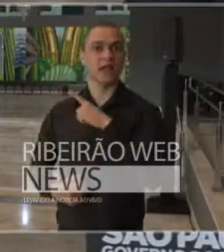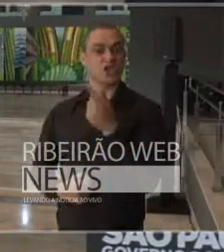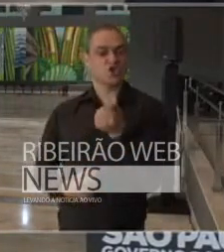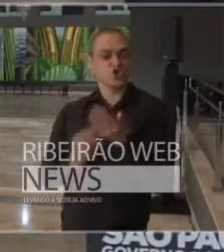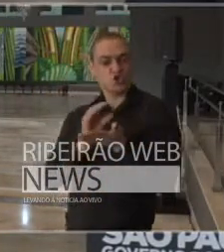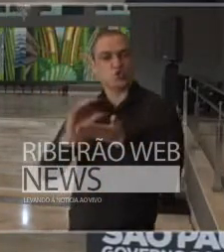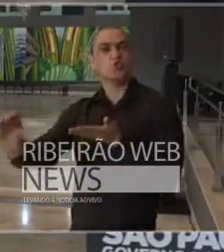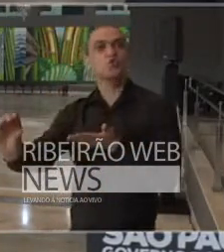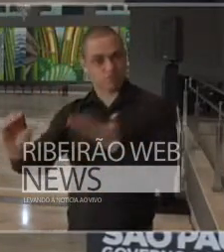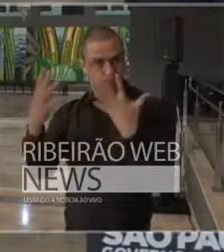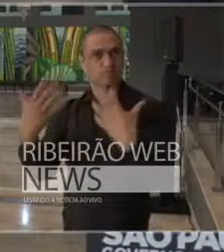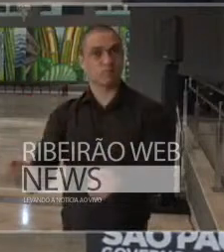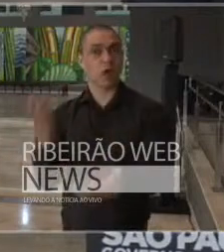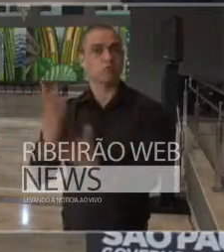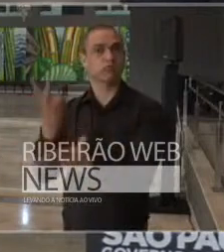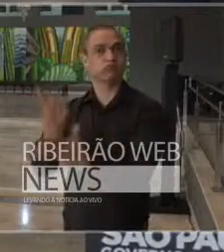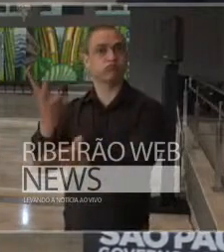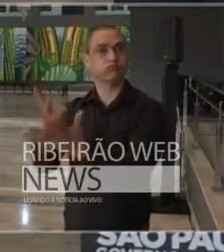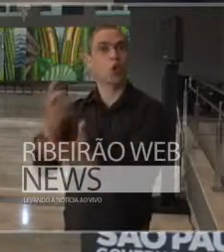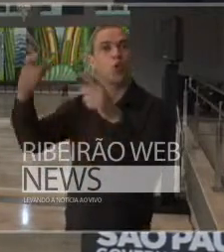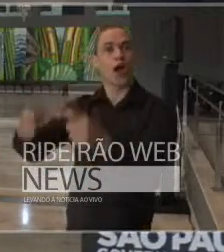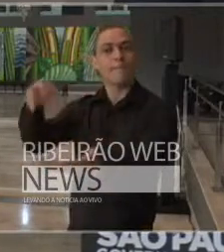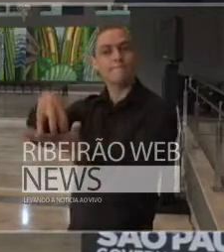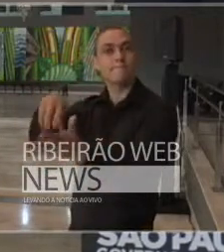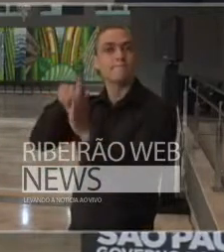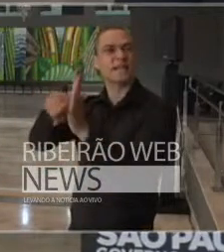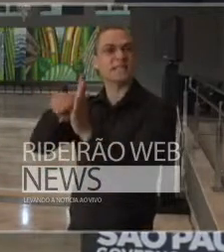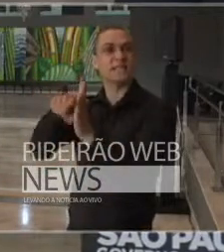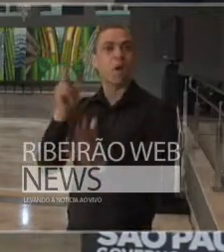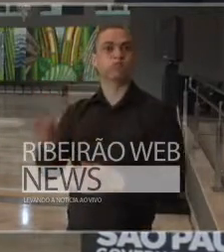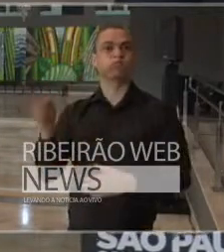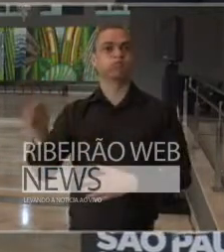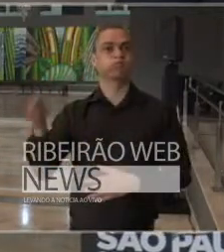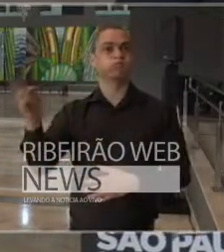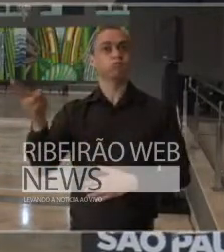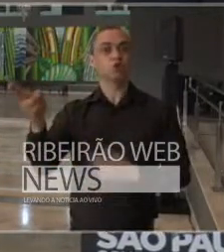financia e mantém os seus centros de ensino e pesquisa